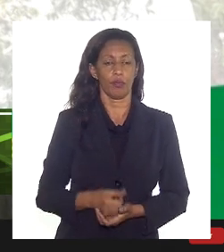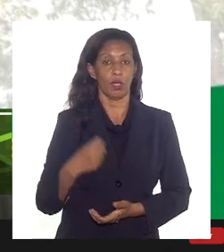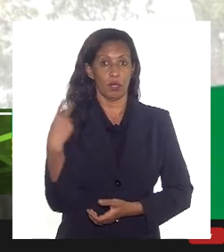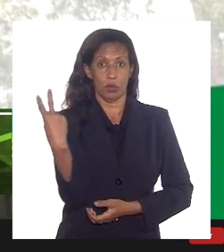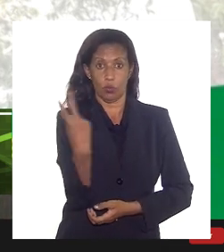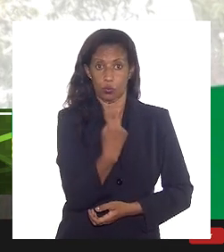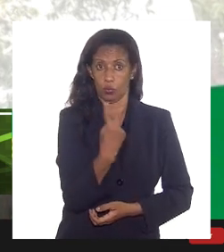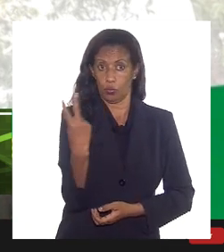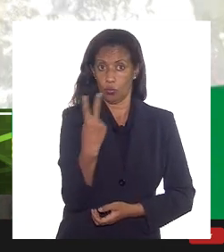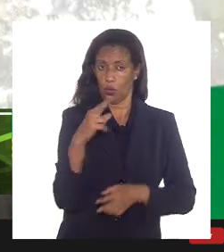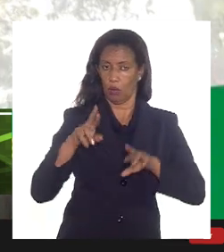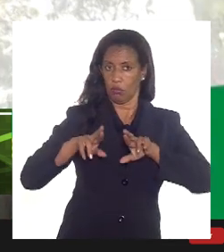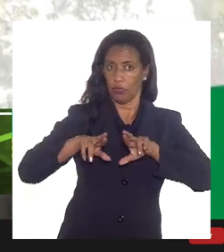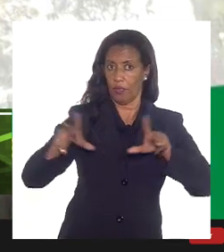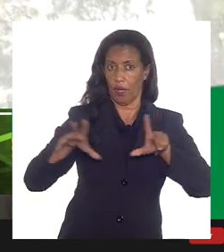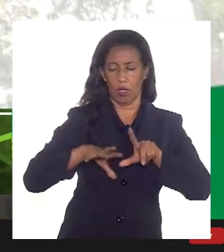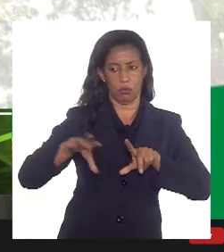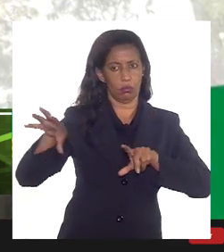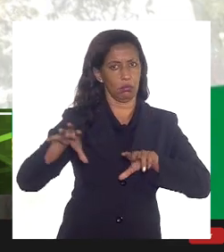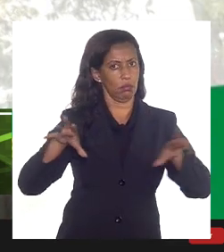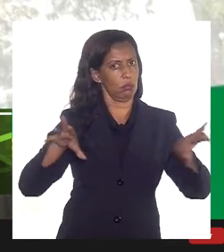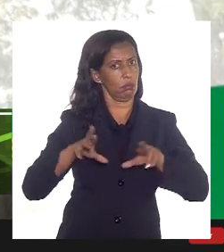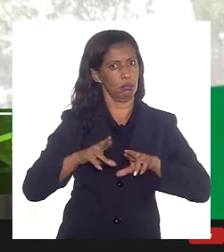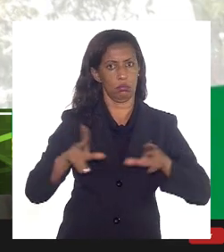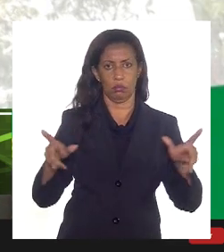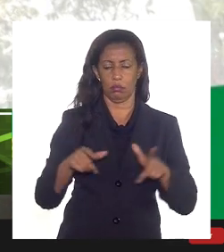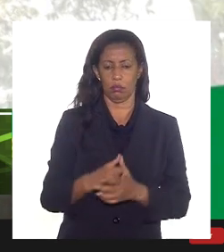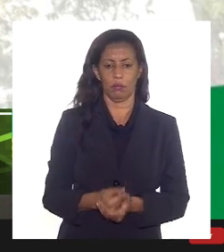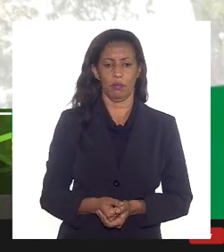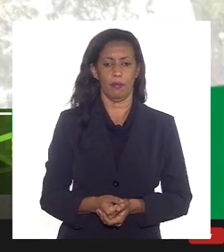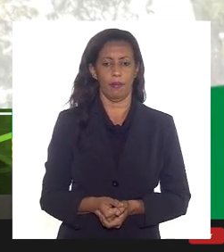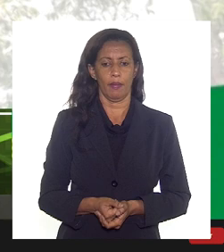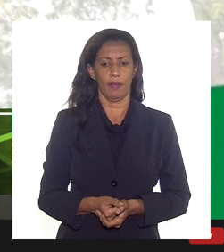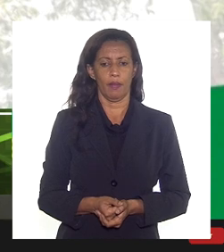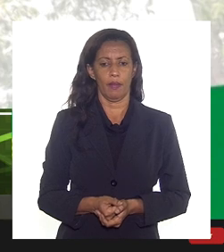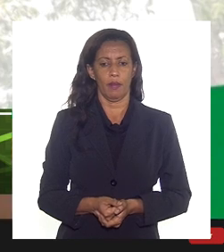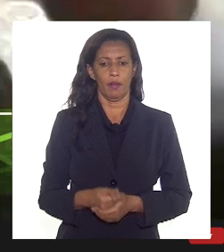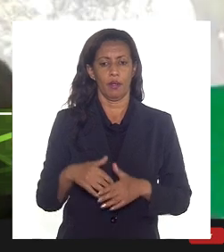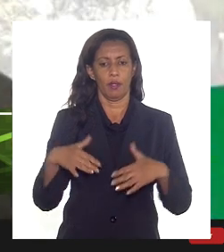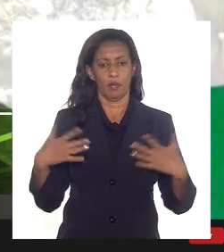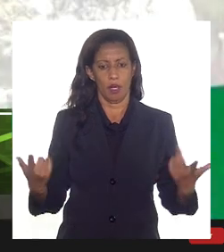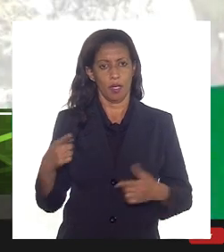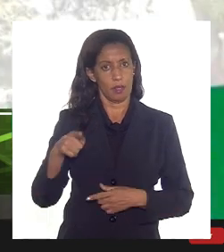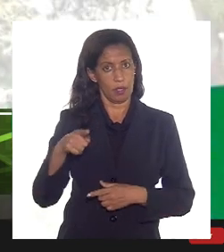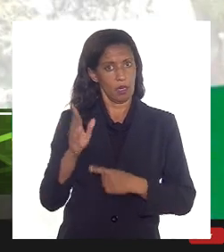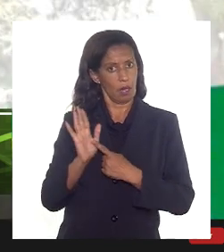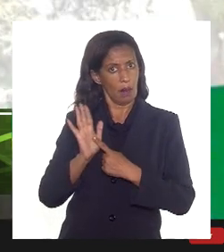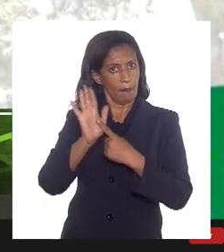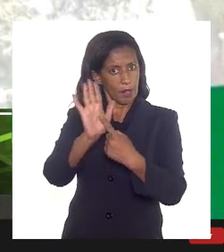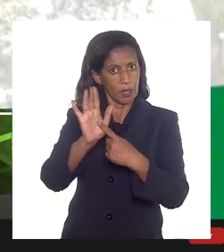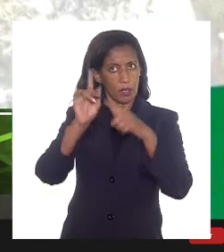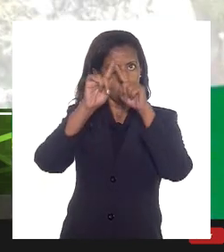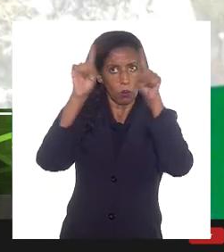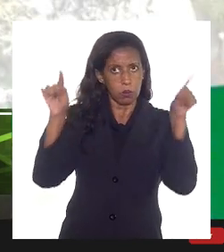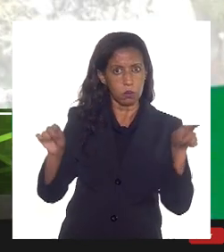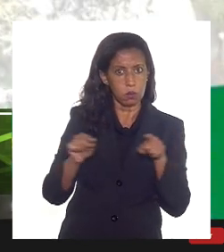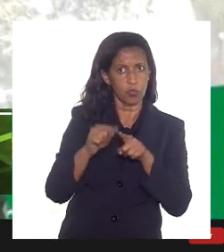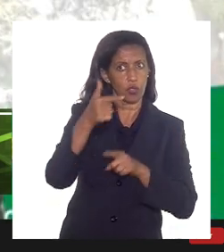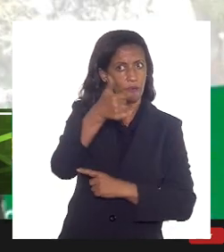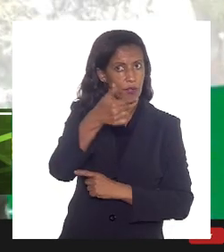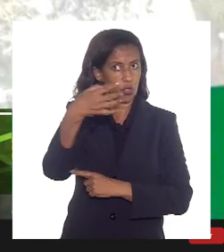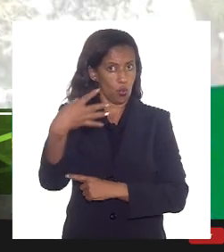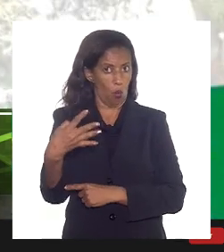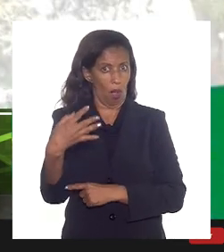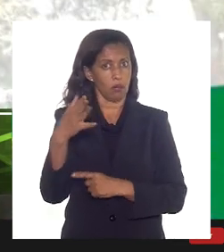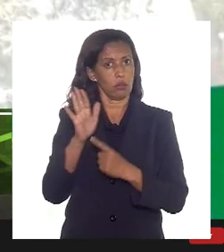duas questões distintas e, portanto, é assim que naquela apresentação do dia 24 a gente tratou. A